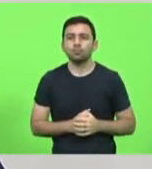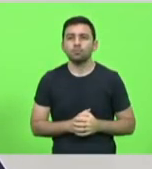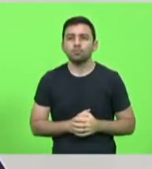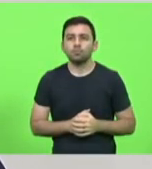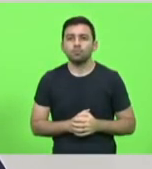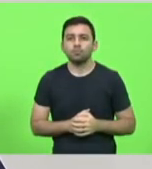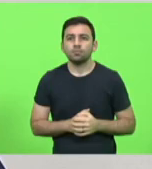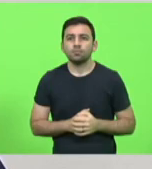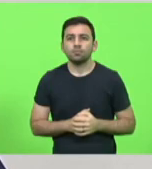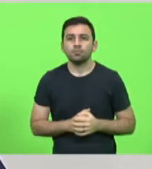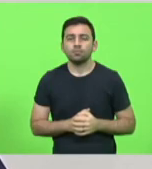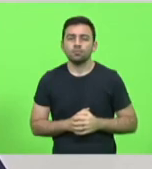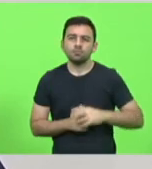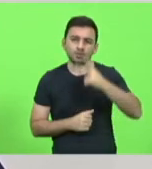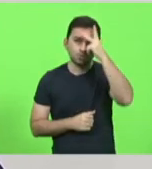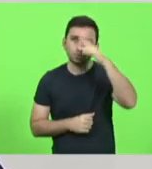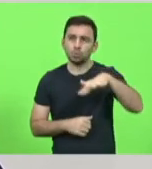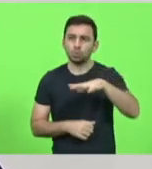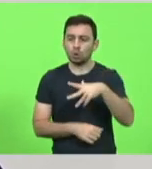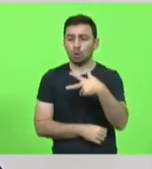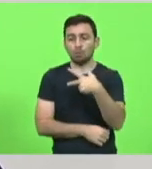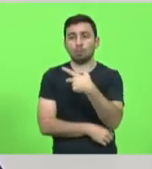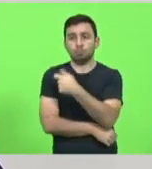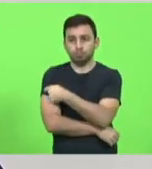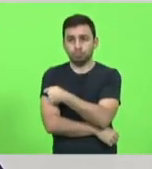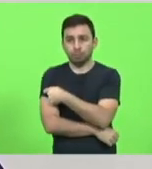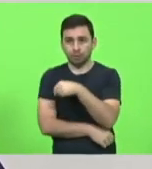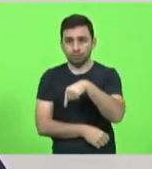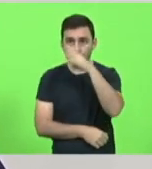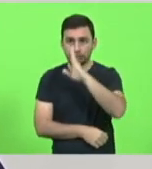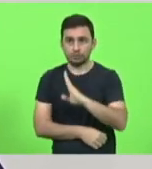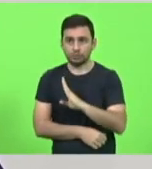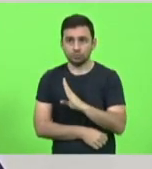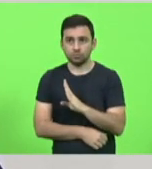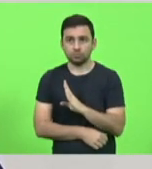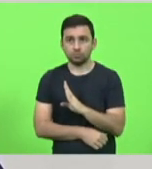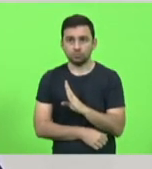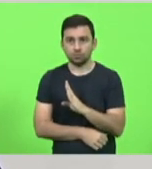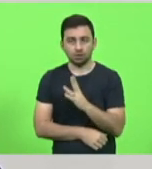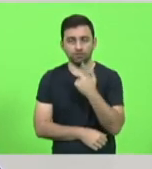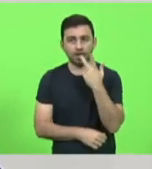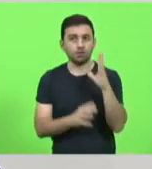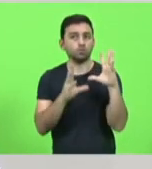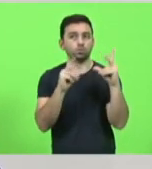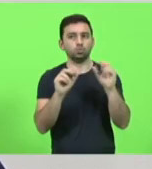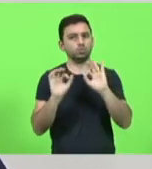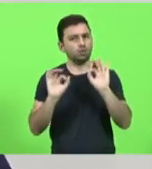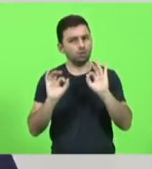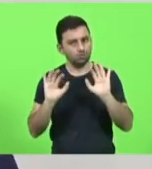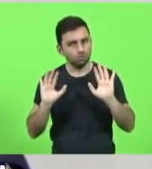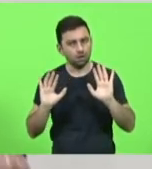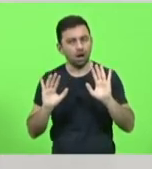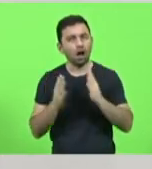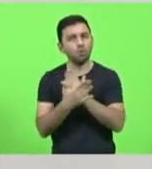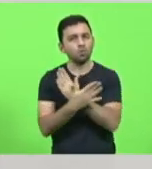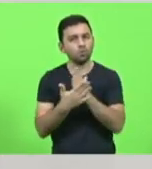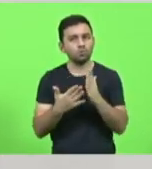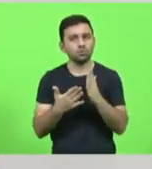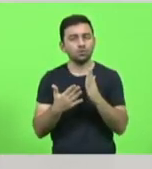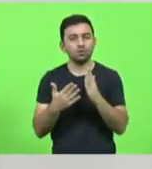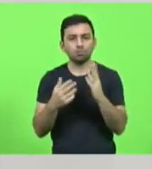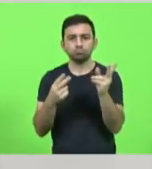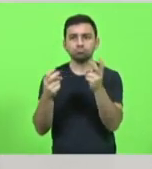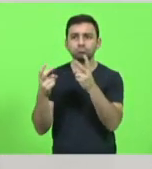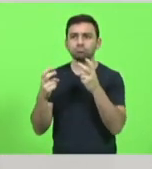as pessoas tomam a primeira vacina, não estou generalizando, mas o que está chamando a atenção,